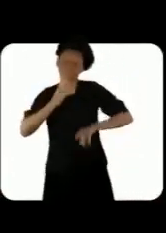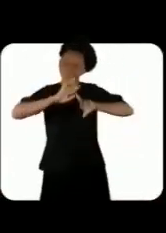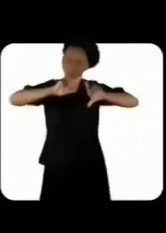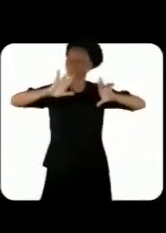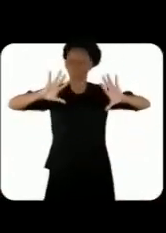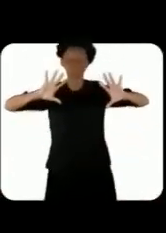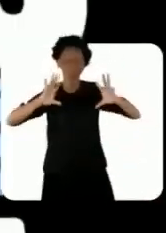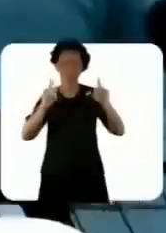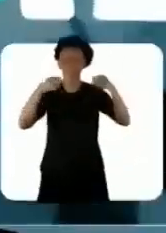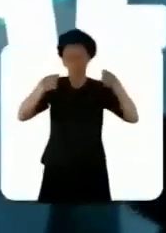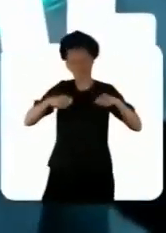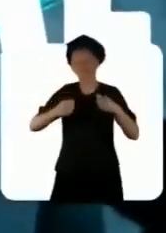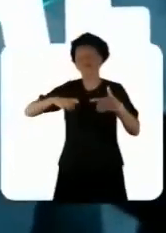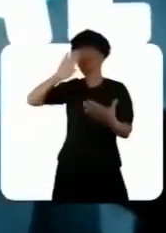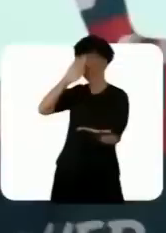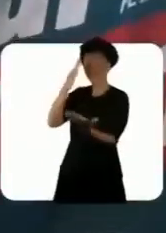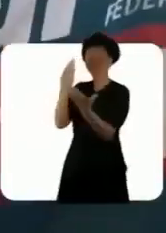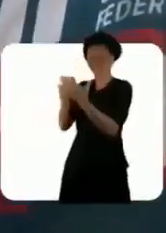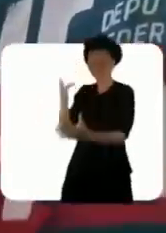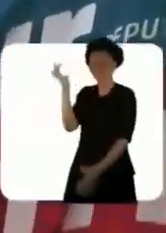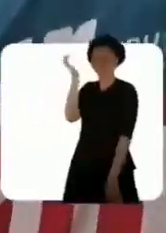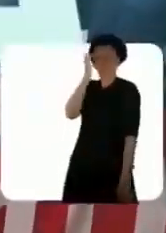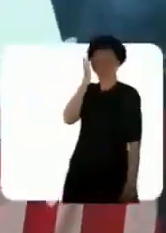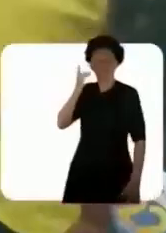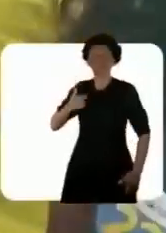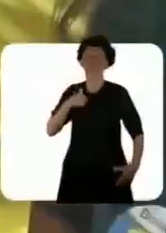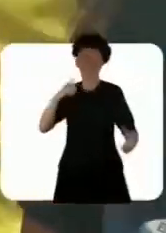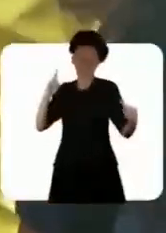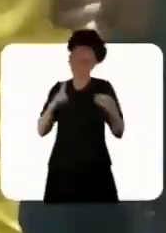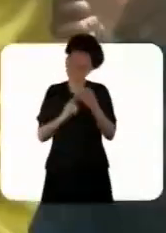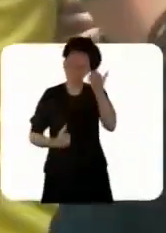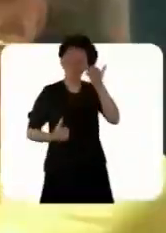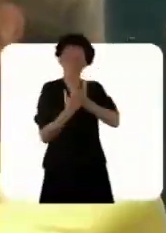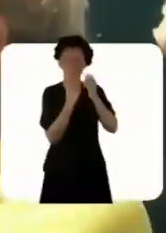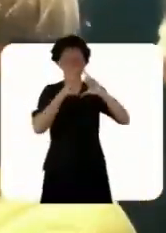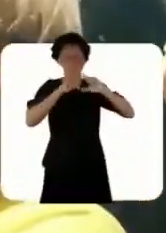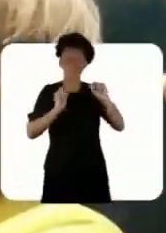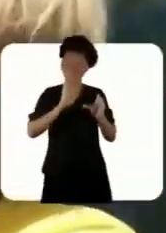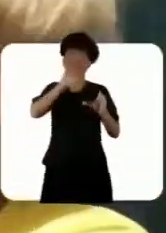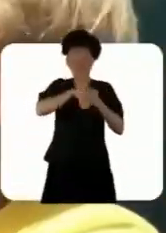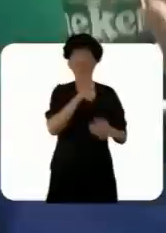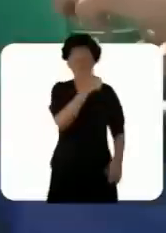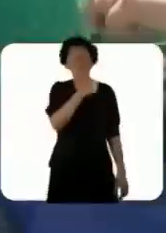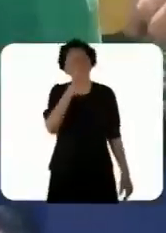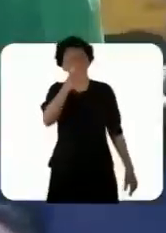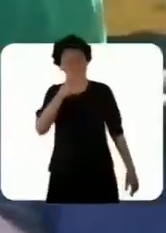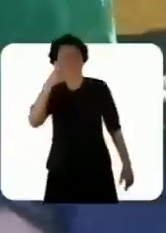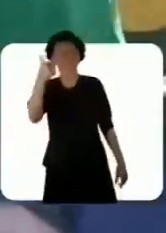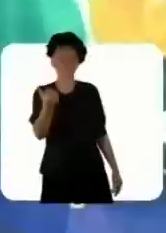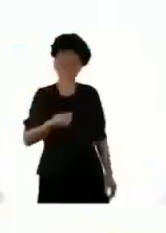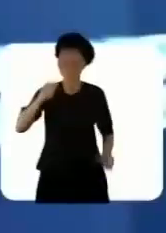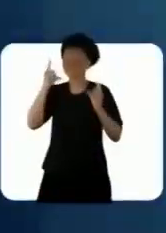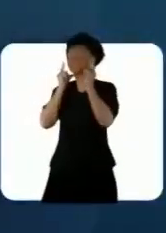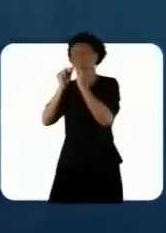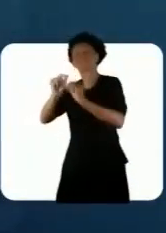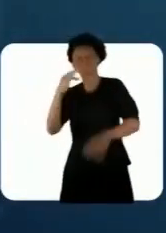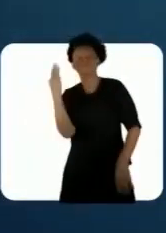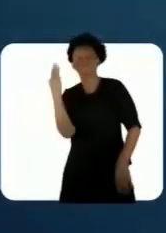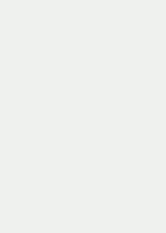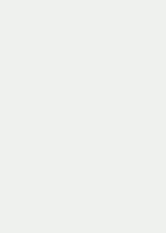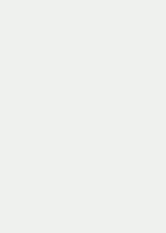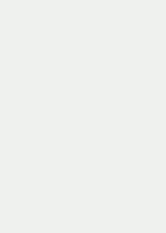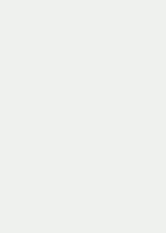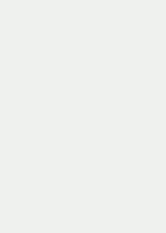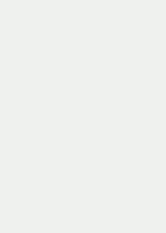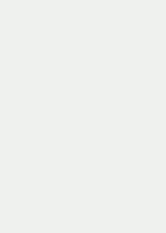Pra tudo que é essencial, confia no moral. Podem contar comigo, Brasil. É por isso que eu voto 11 em 11 e confirmo. Construindo a federal. cara é